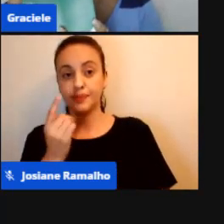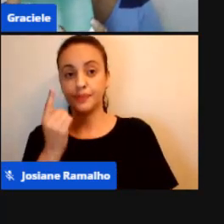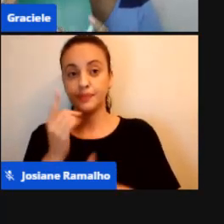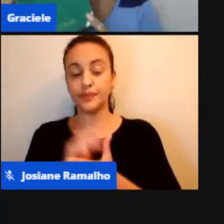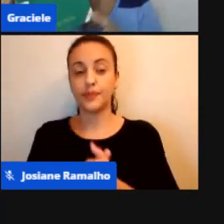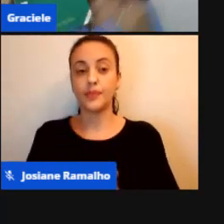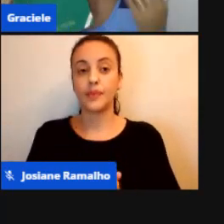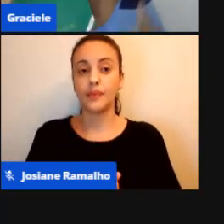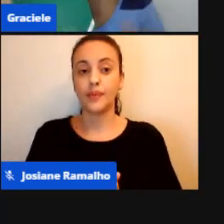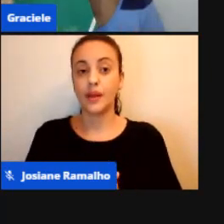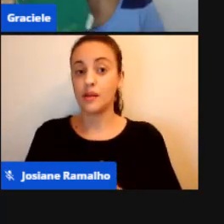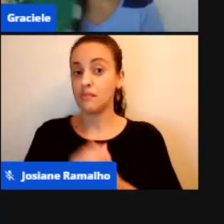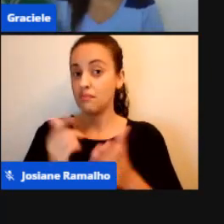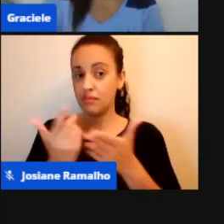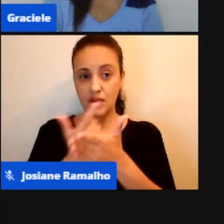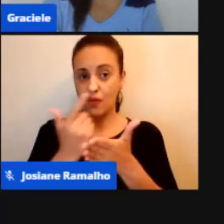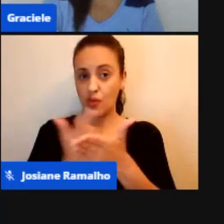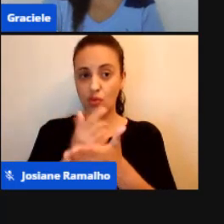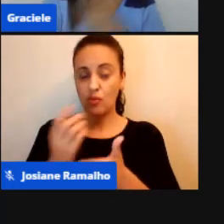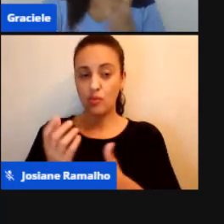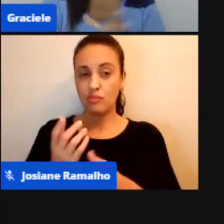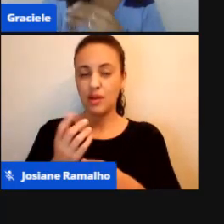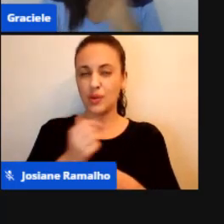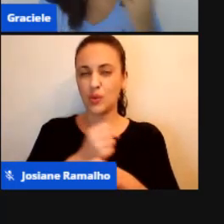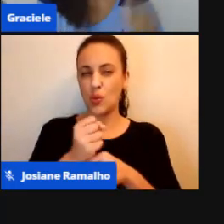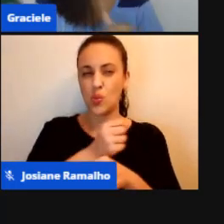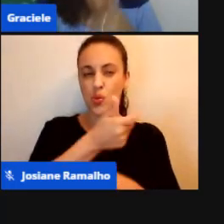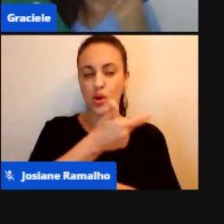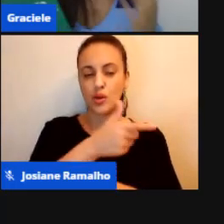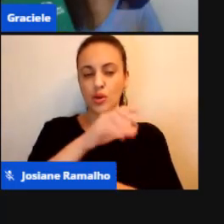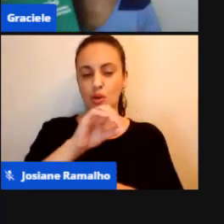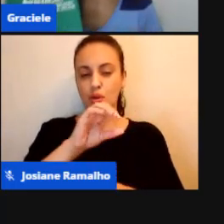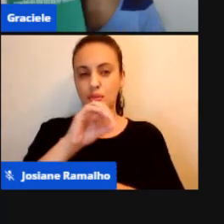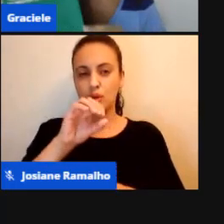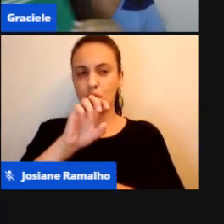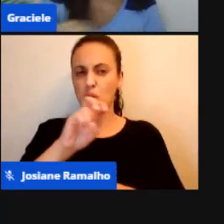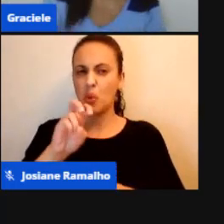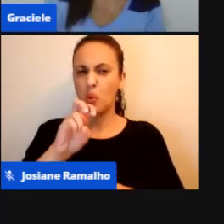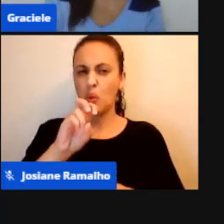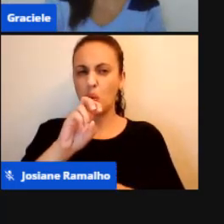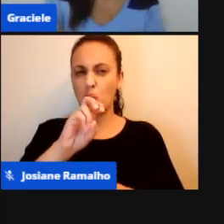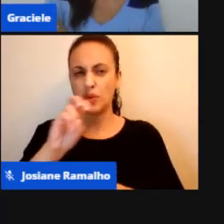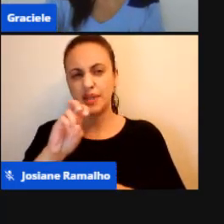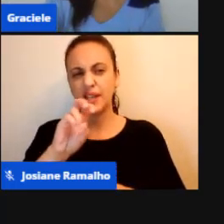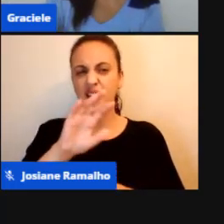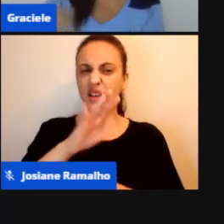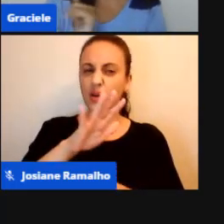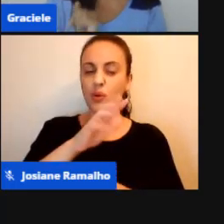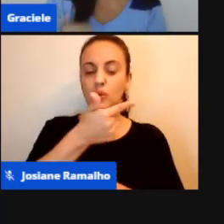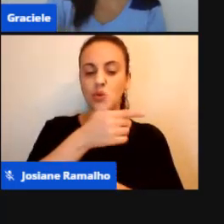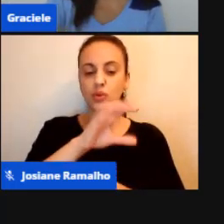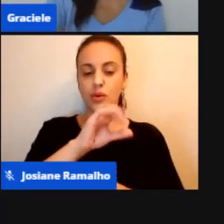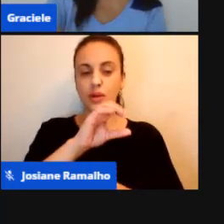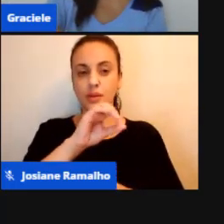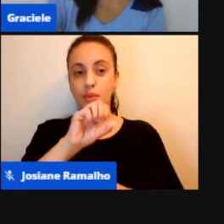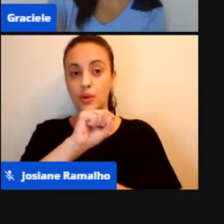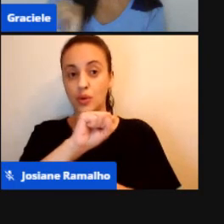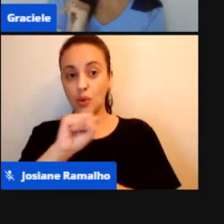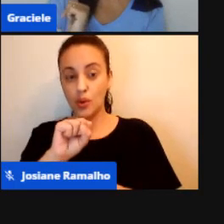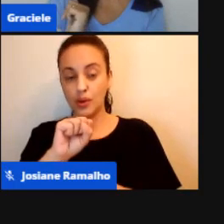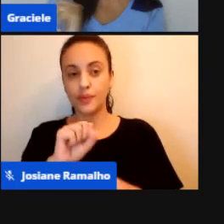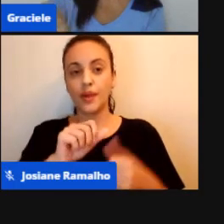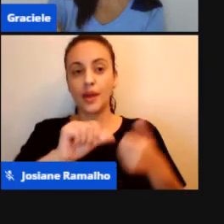Que se eu Não me Engano É de 2008 2005 Tá na 18ª Edição Avaliação